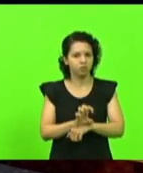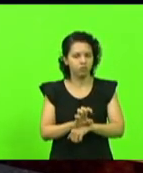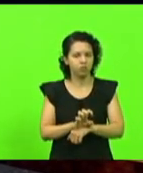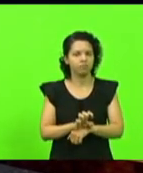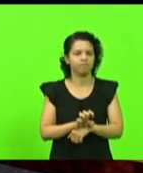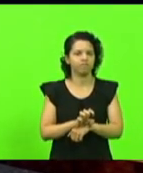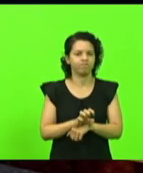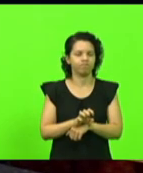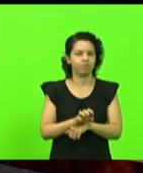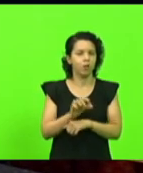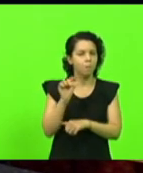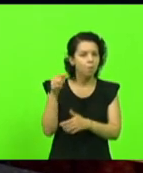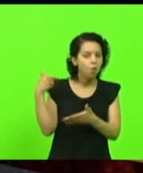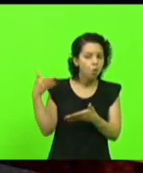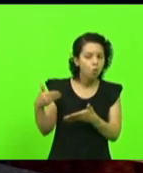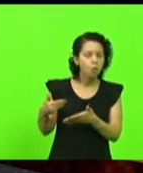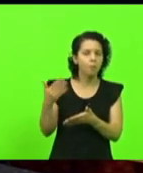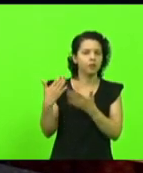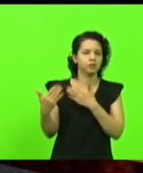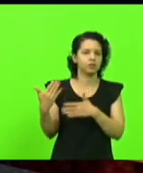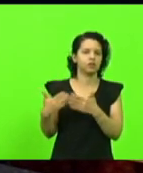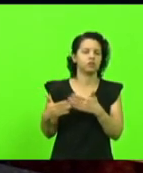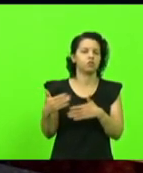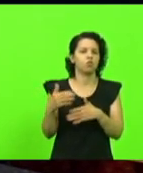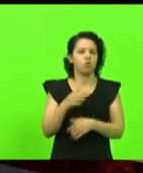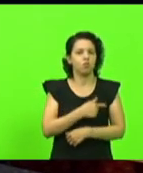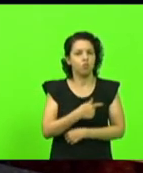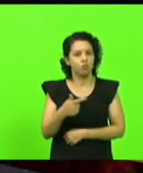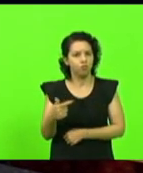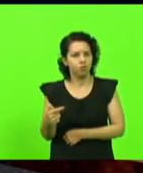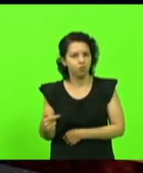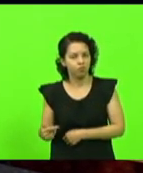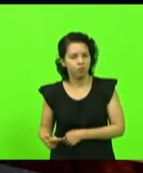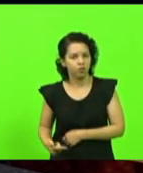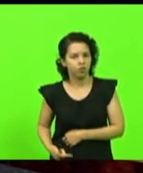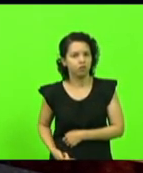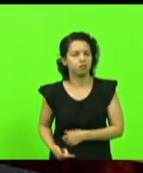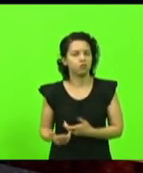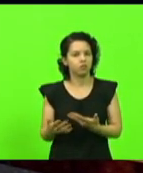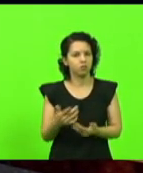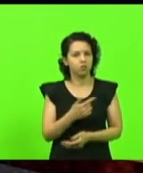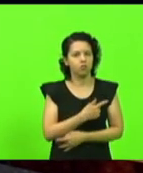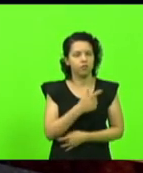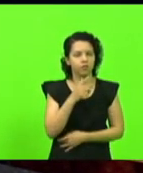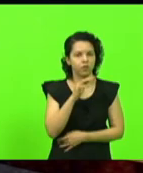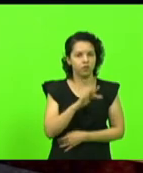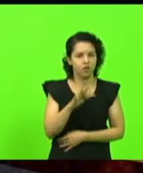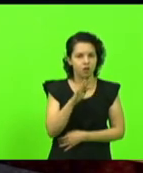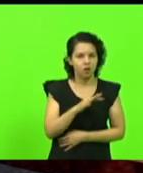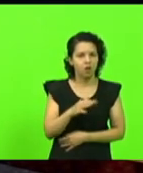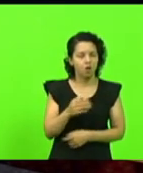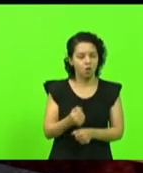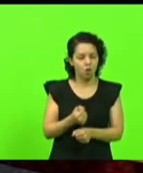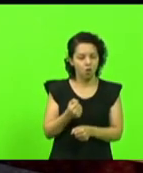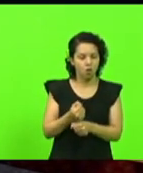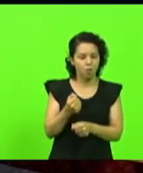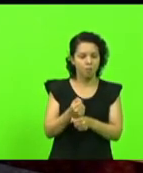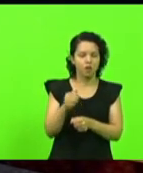recentemente inclusive o governo em face do governo federal não está tocando as obras federais